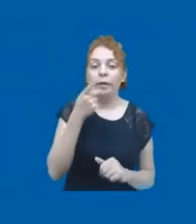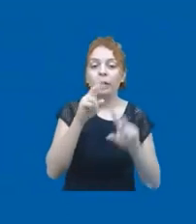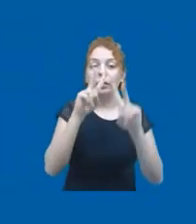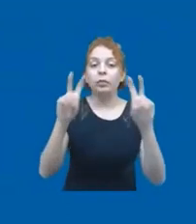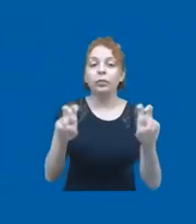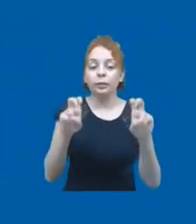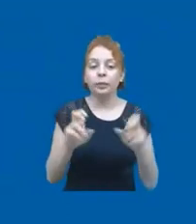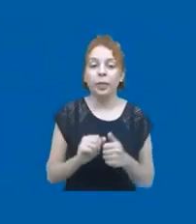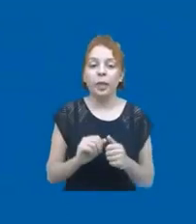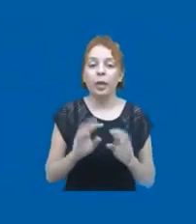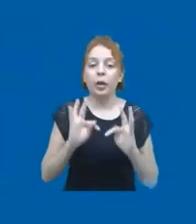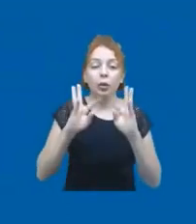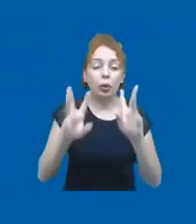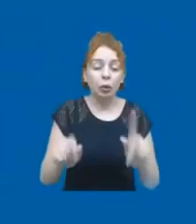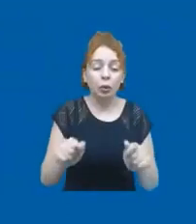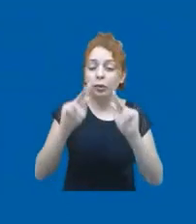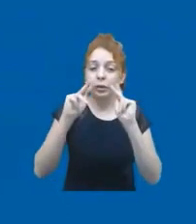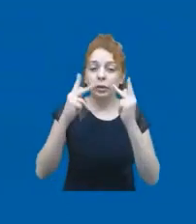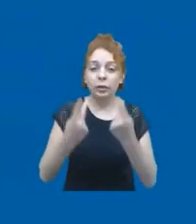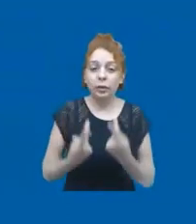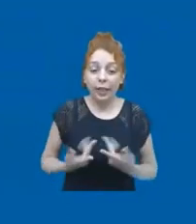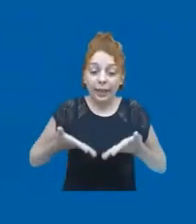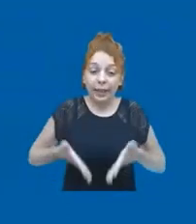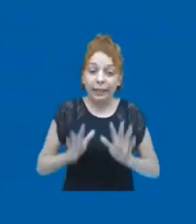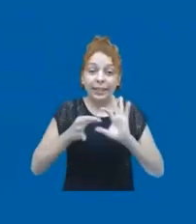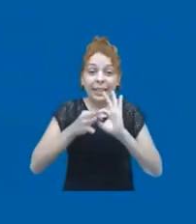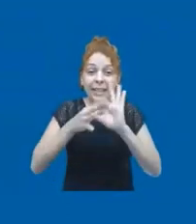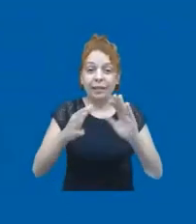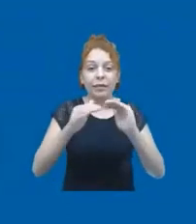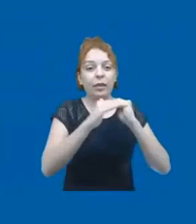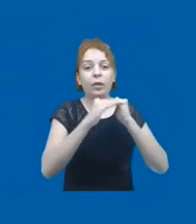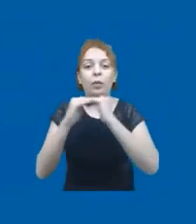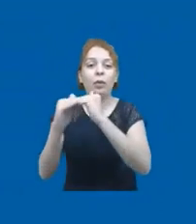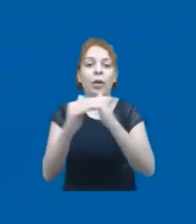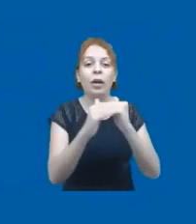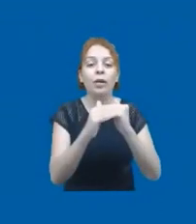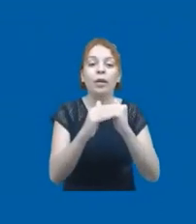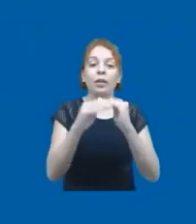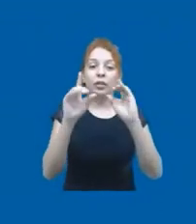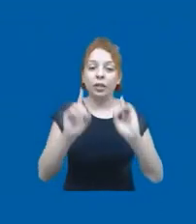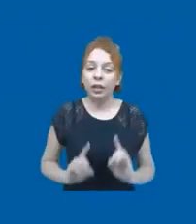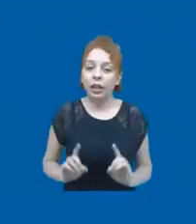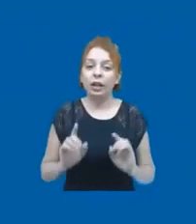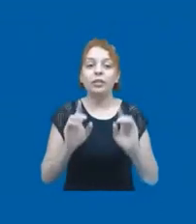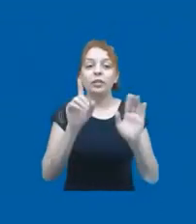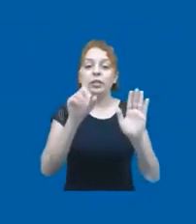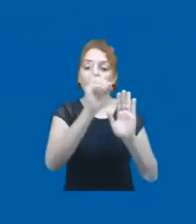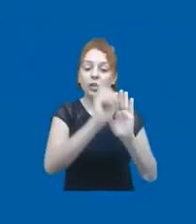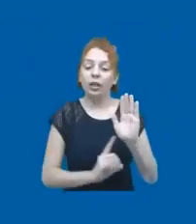primeiro diz o seguinte, todos os seres humanos nascem livres e iguais em dignidade e em direitos.